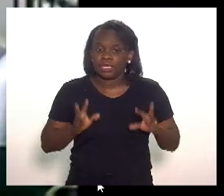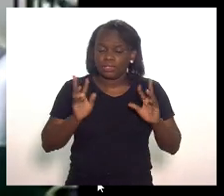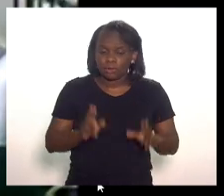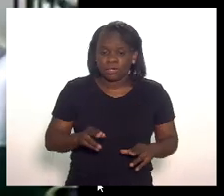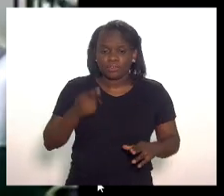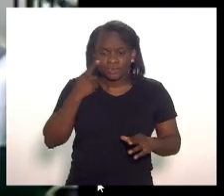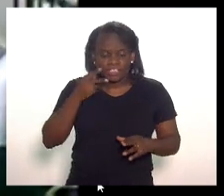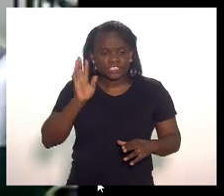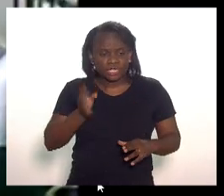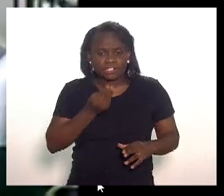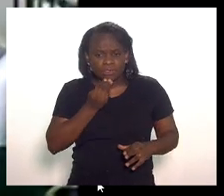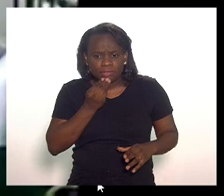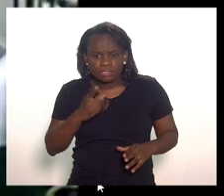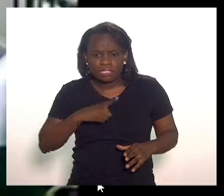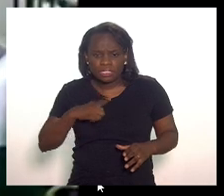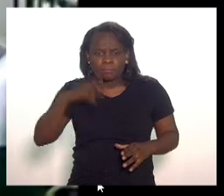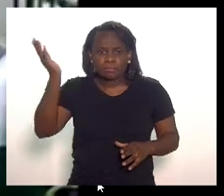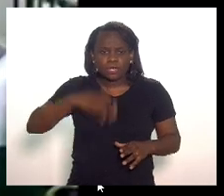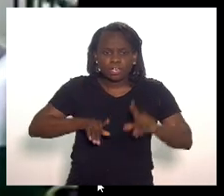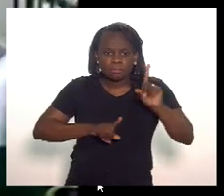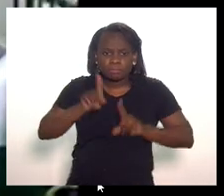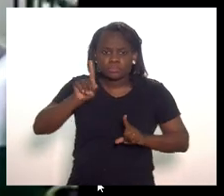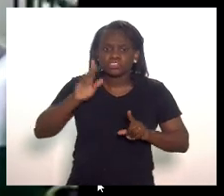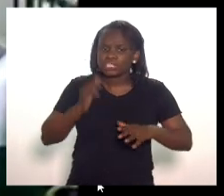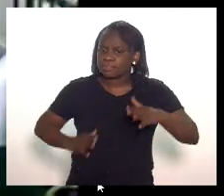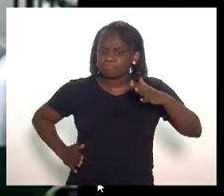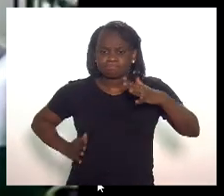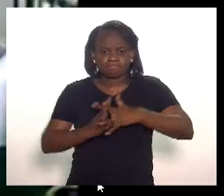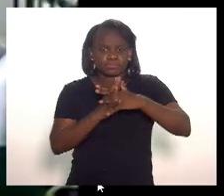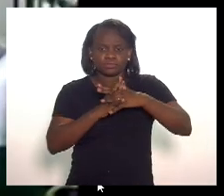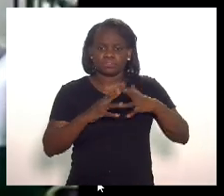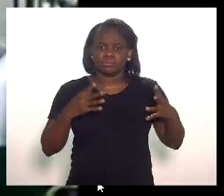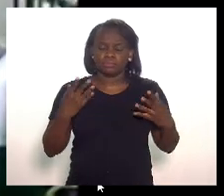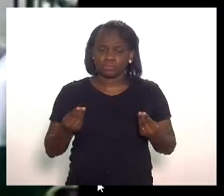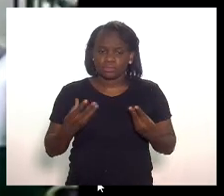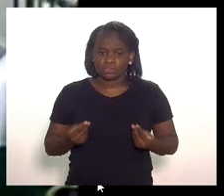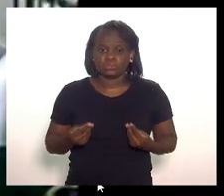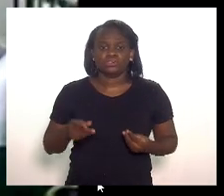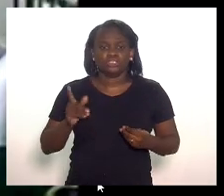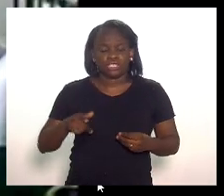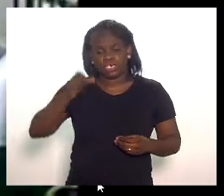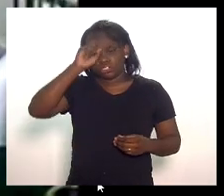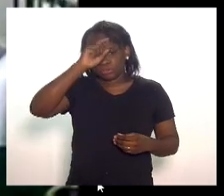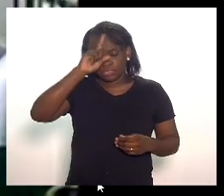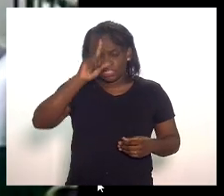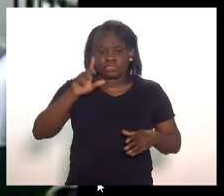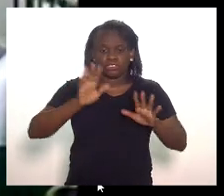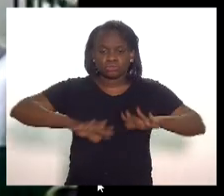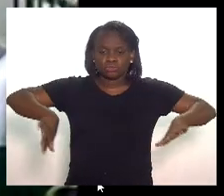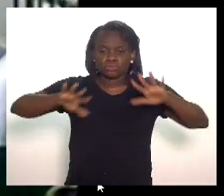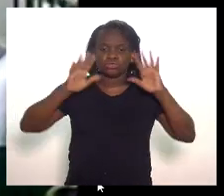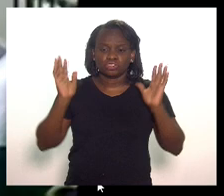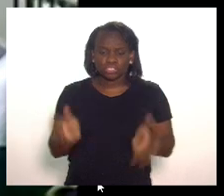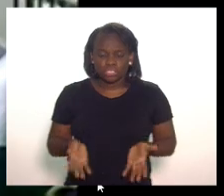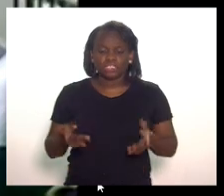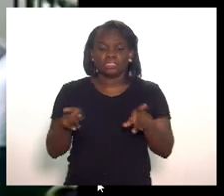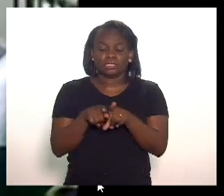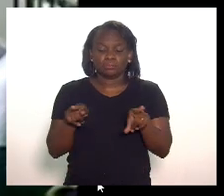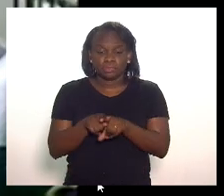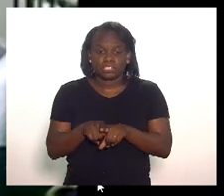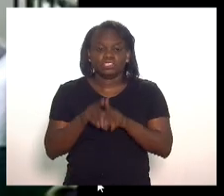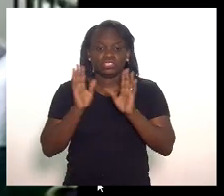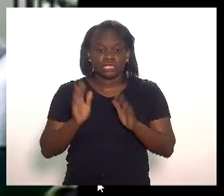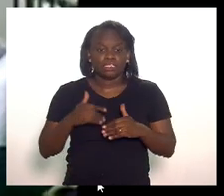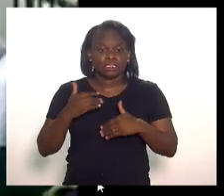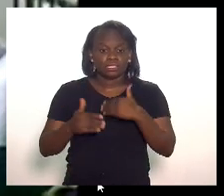indicadores já apontavam que havia uma saturação da rede de saúde do município havia uma